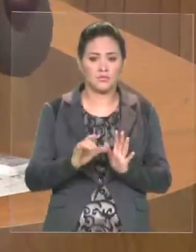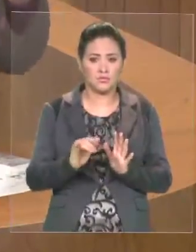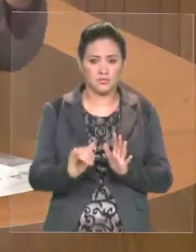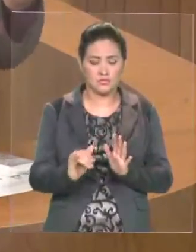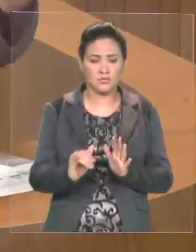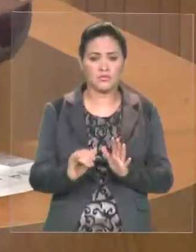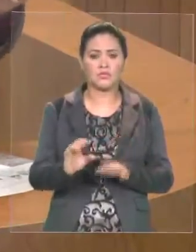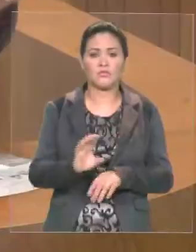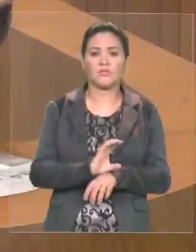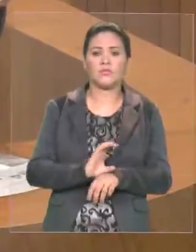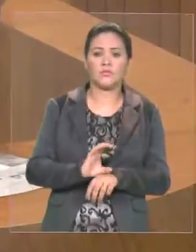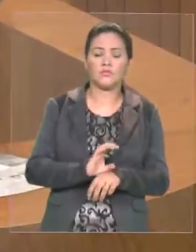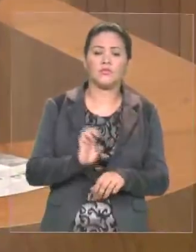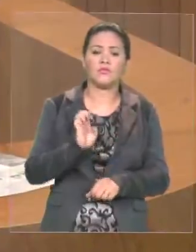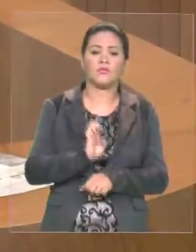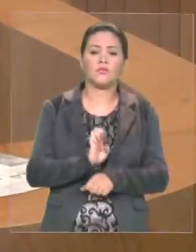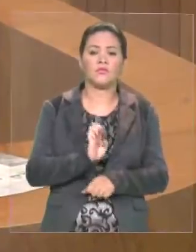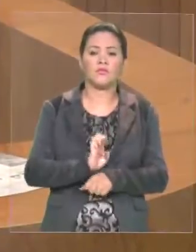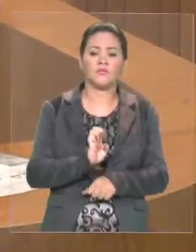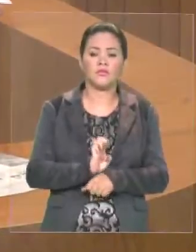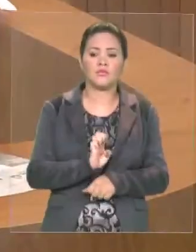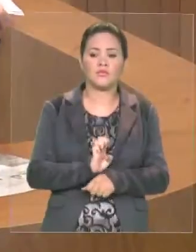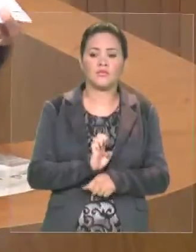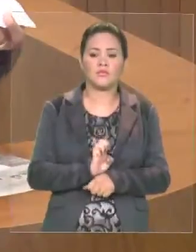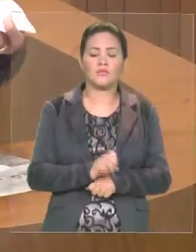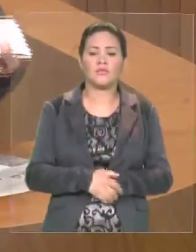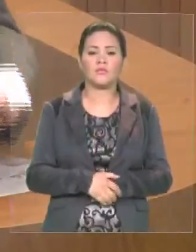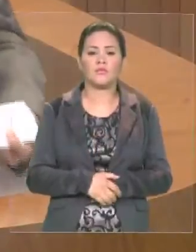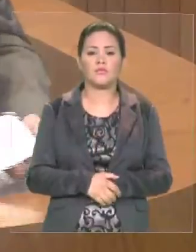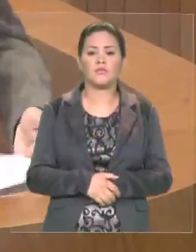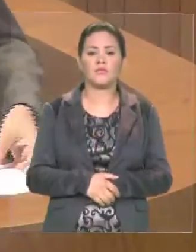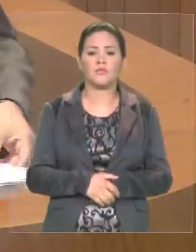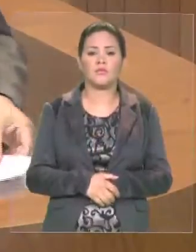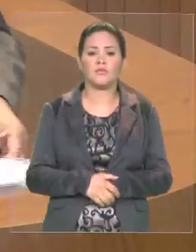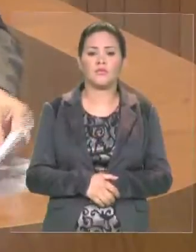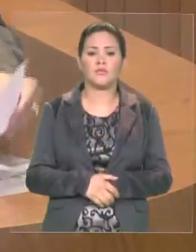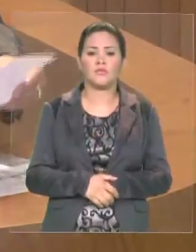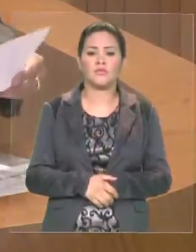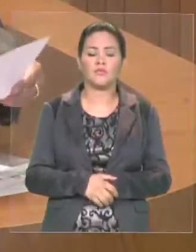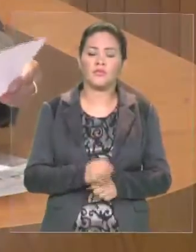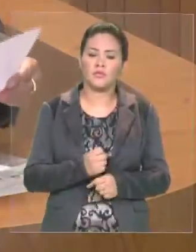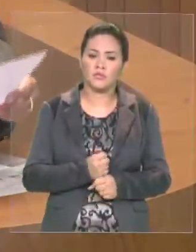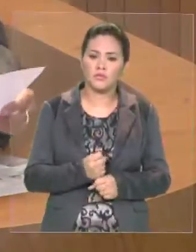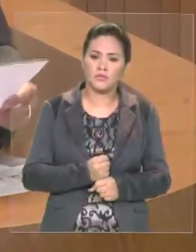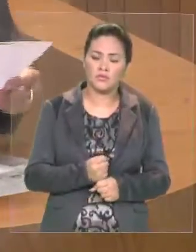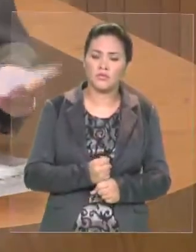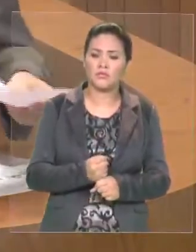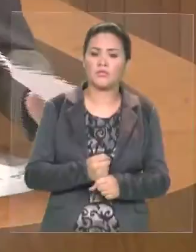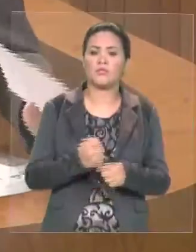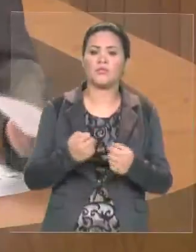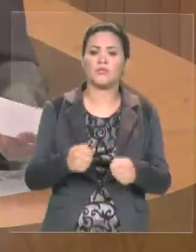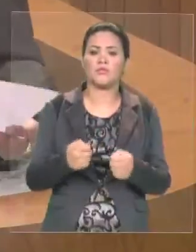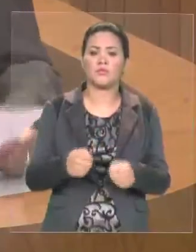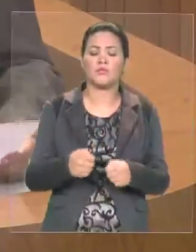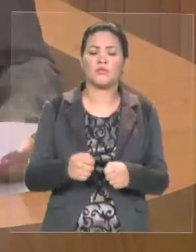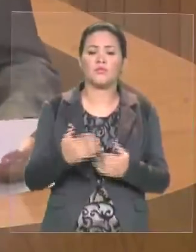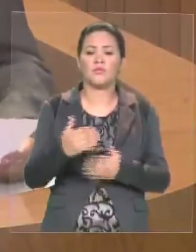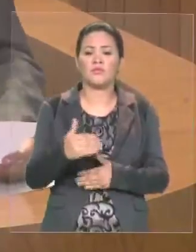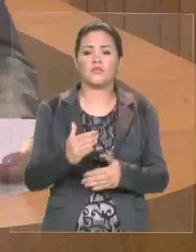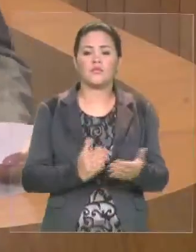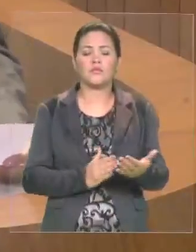está na Constituição do Estado, que prevê que todos os anos nós temos que ter concursos públicos para a recomposição